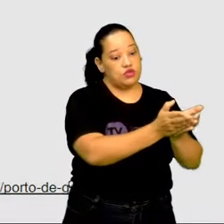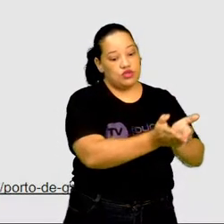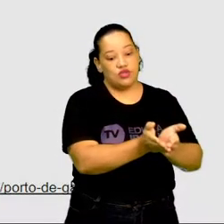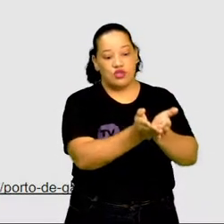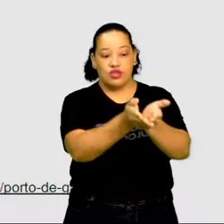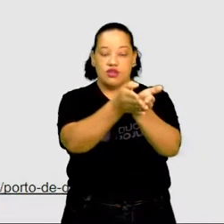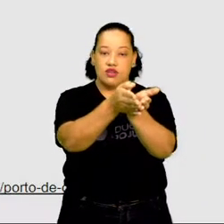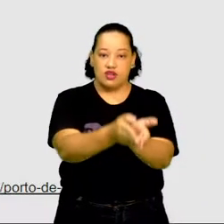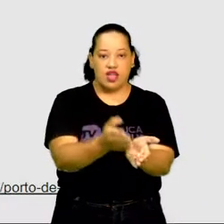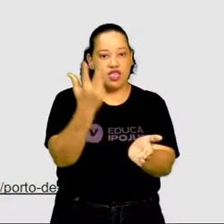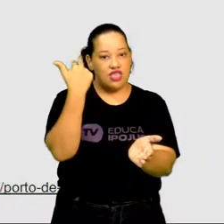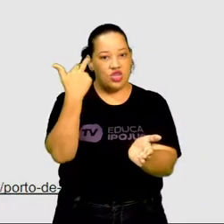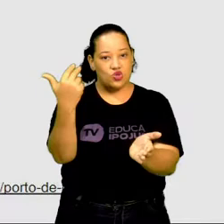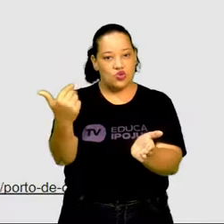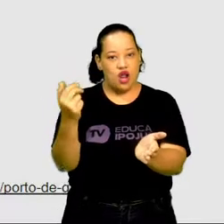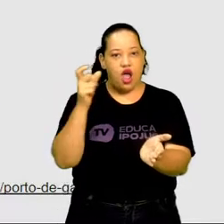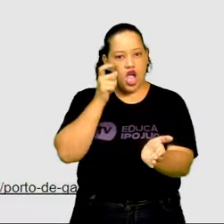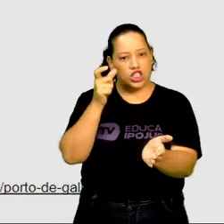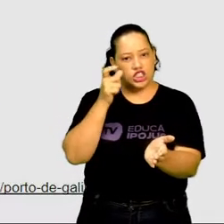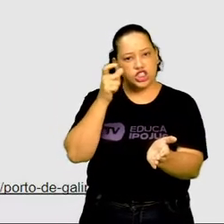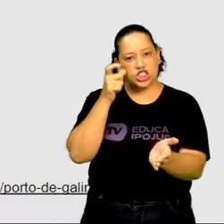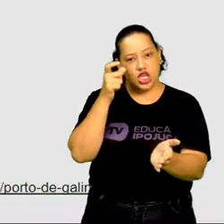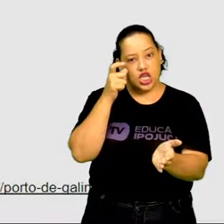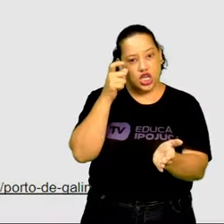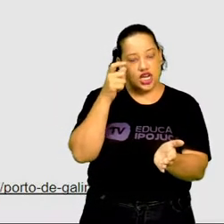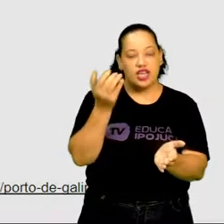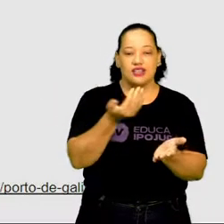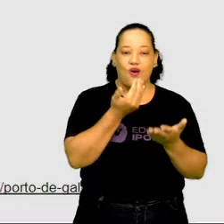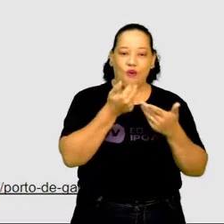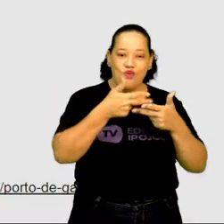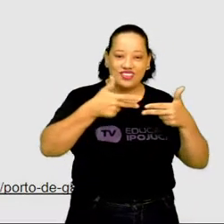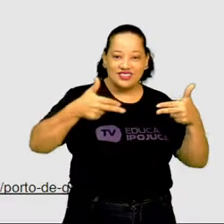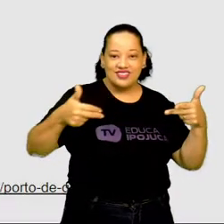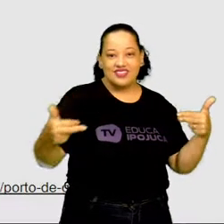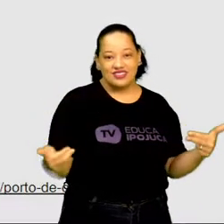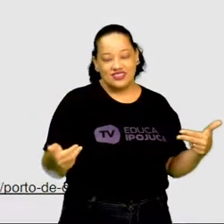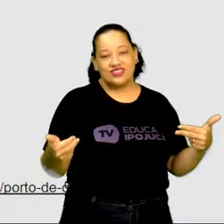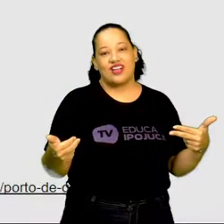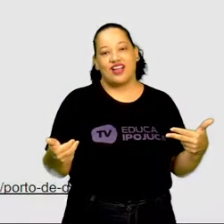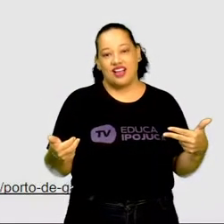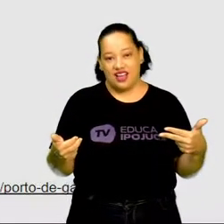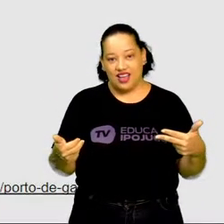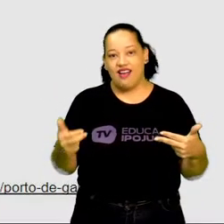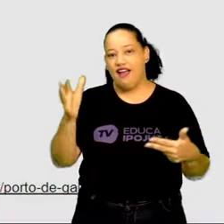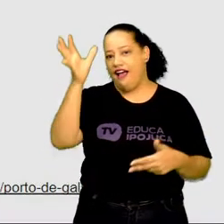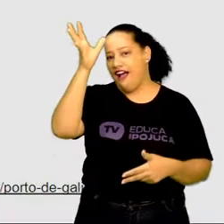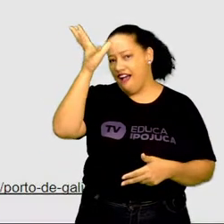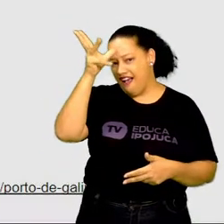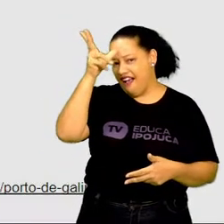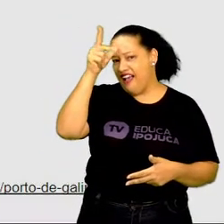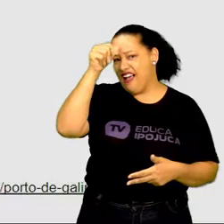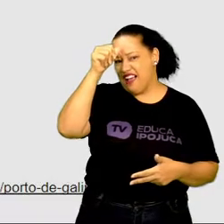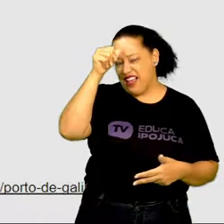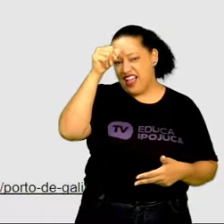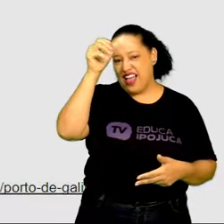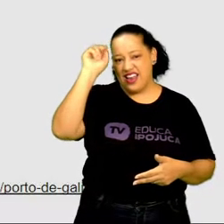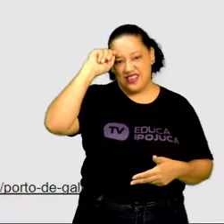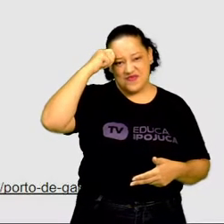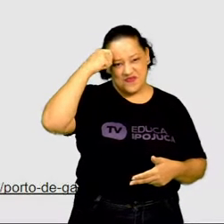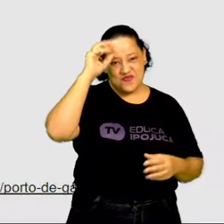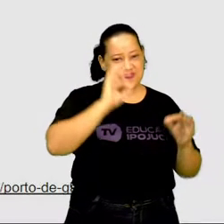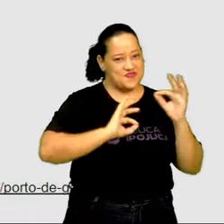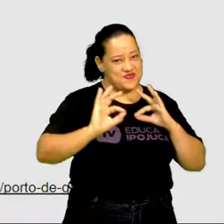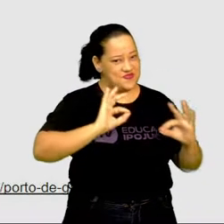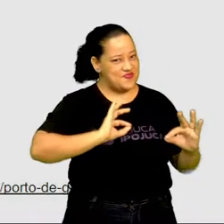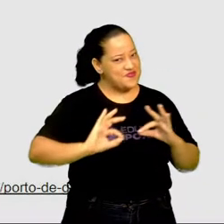dos interesses surgidos na gastronomia local, pela Galinha de Angola, que era,